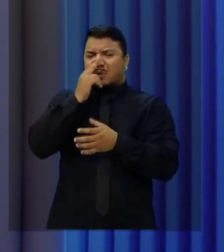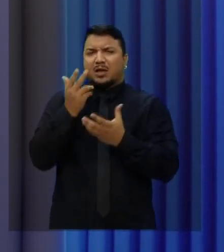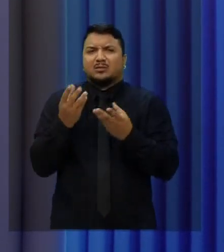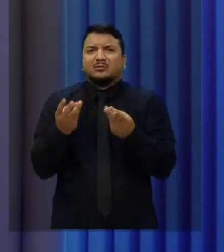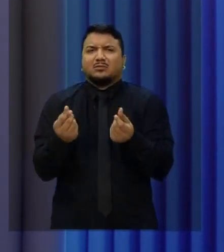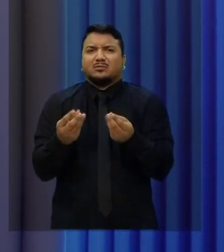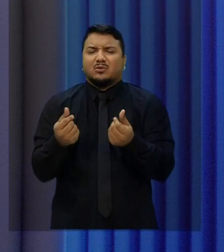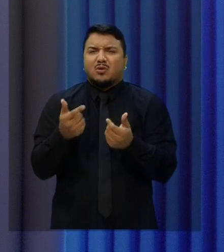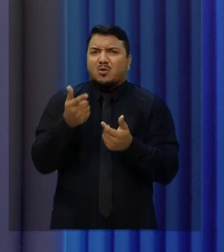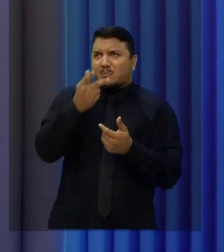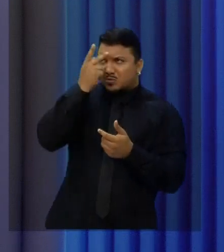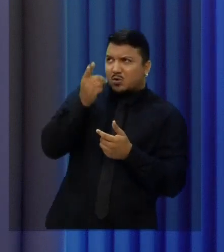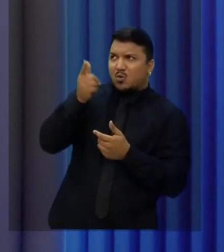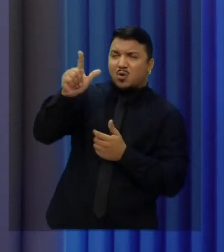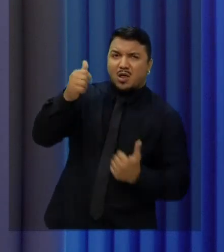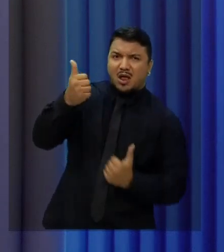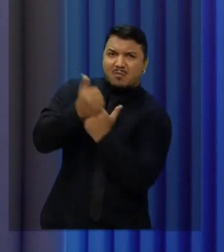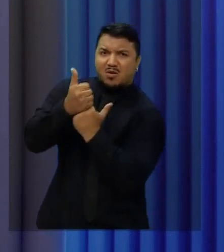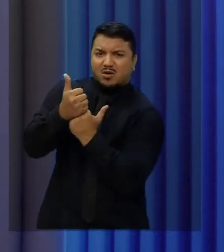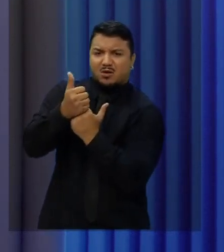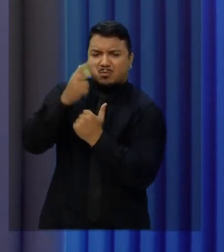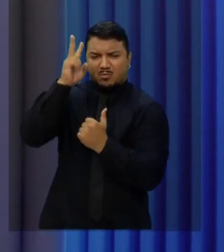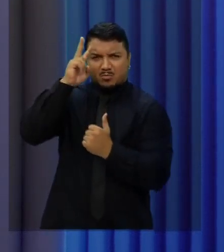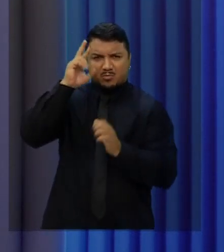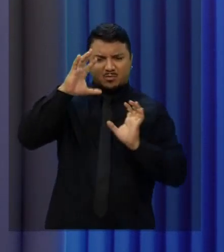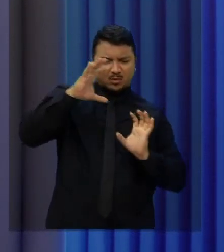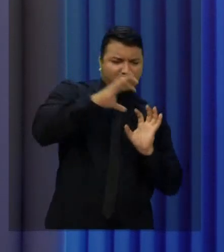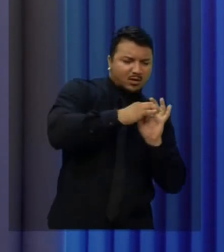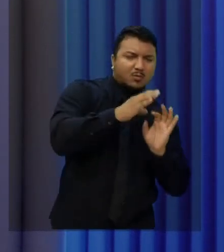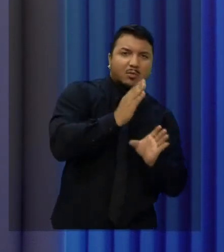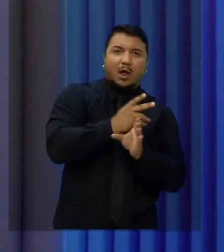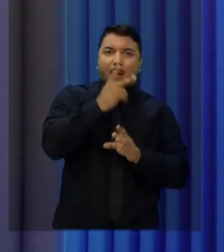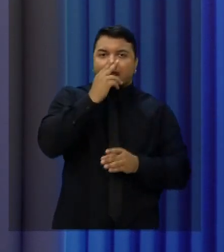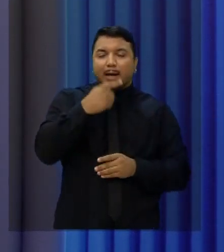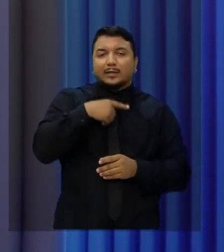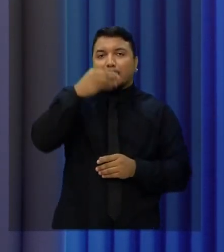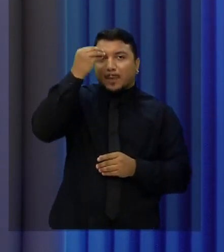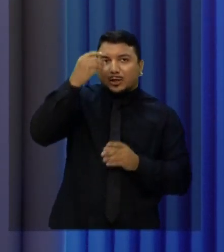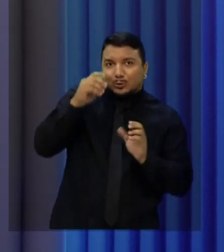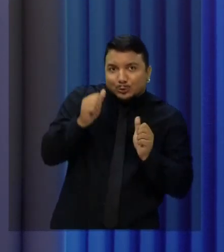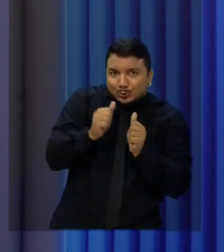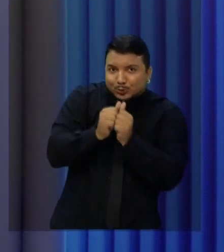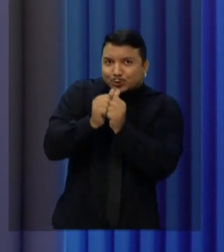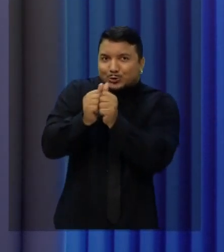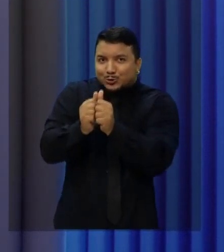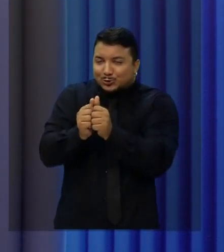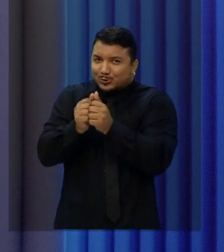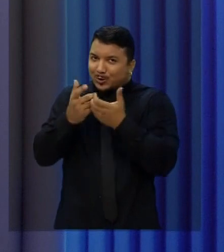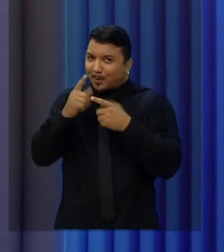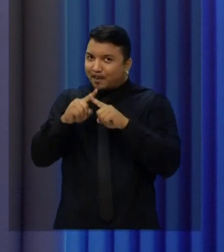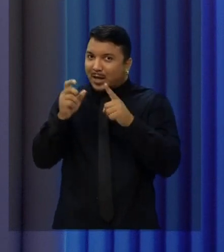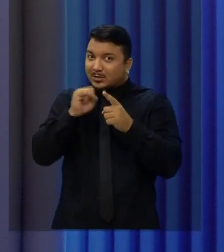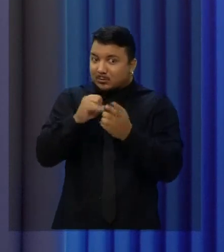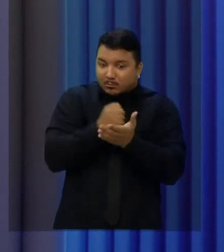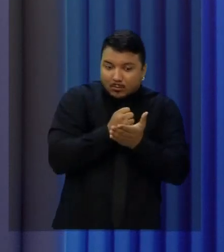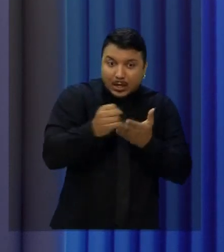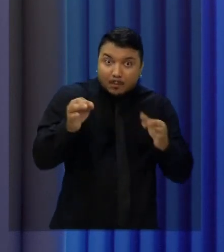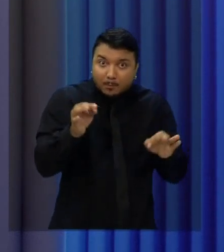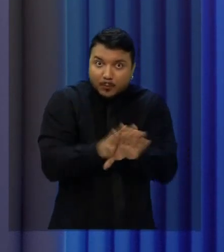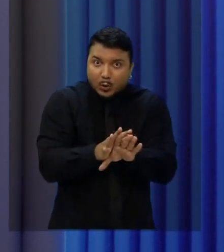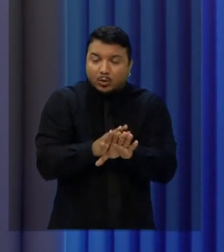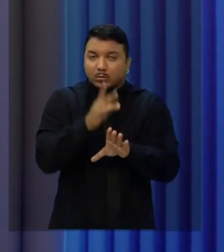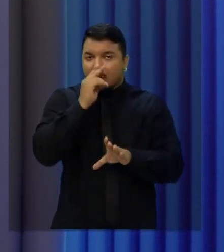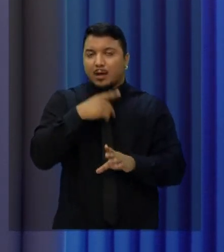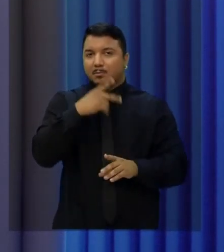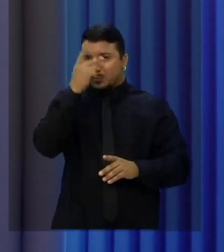de alguém que possa lhe apoiar, lembrando que o padrinho está na campanha, mas passada a campanha, se nós tivermos um